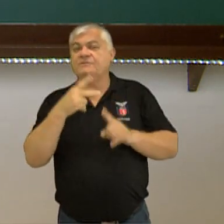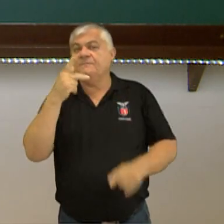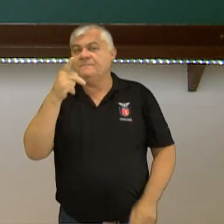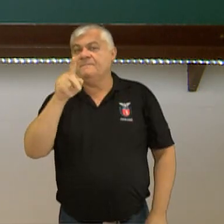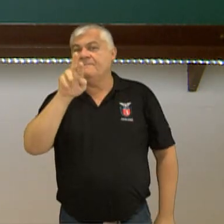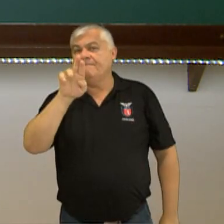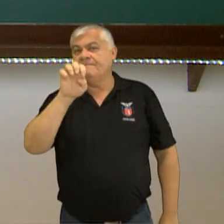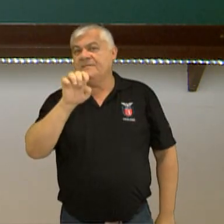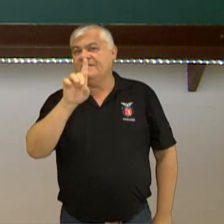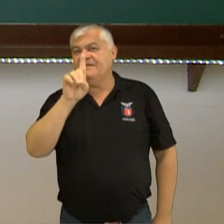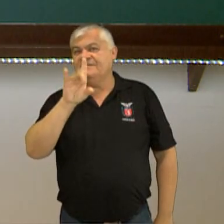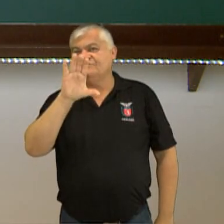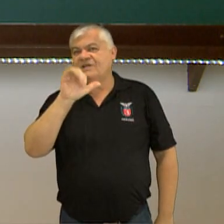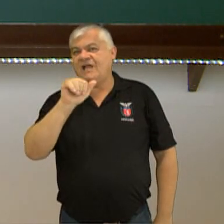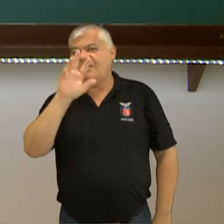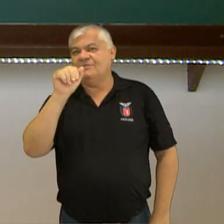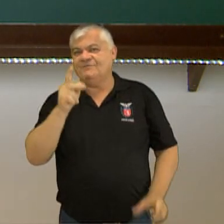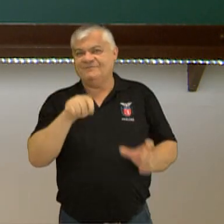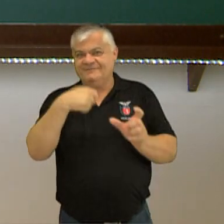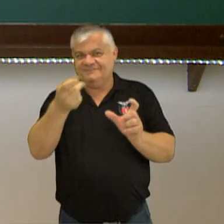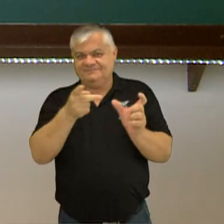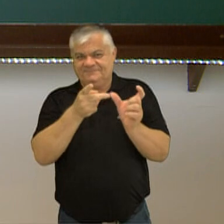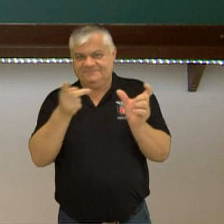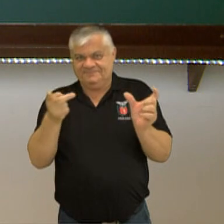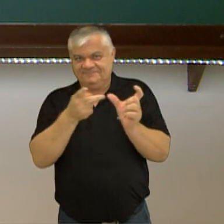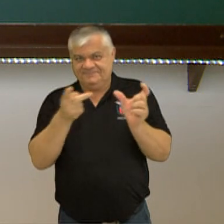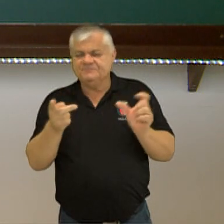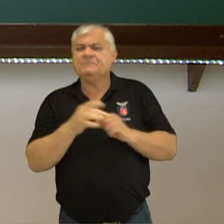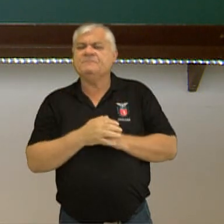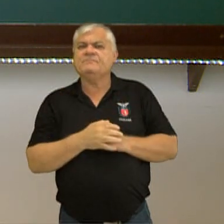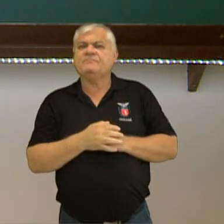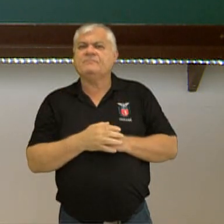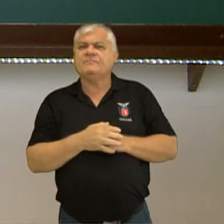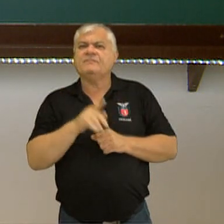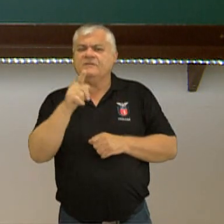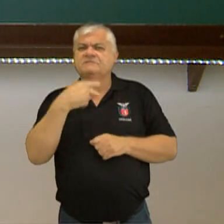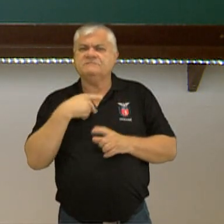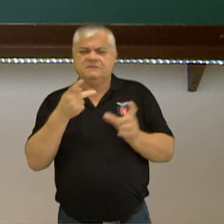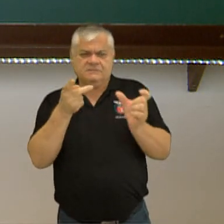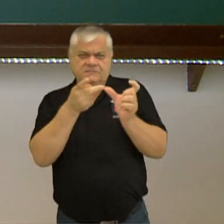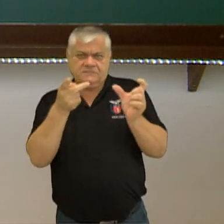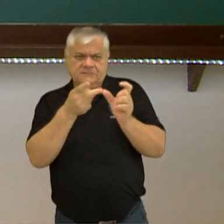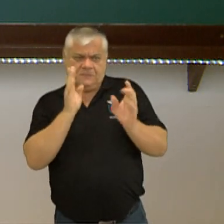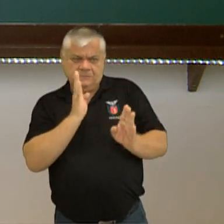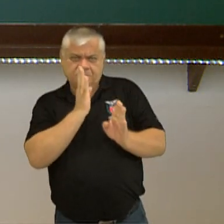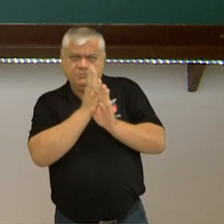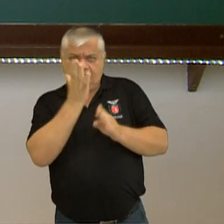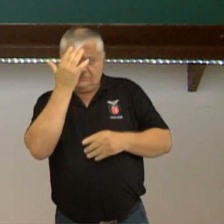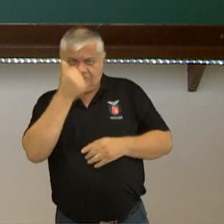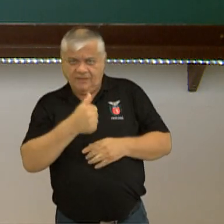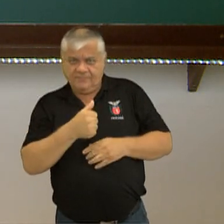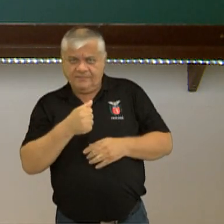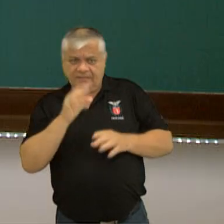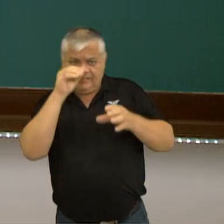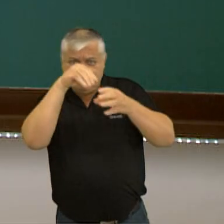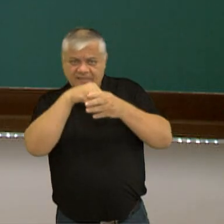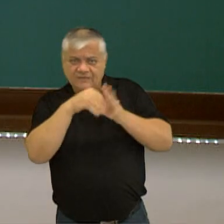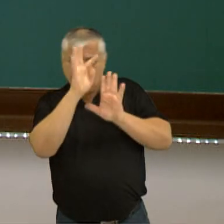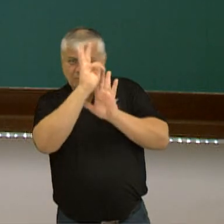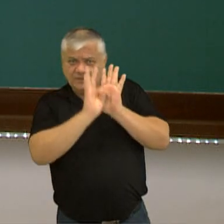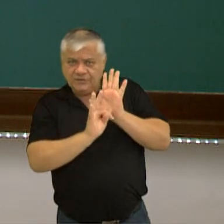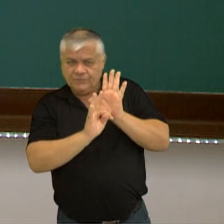lá? Então gente, você sabe realmente identificar o predicado em uma oração? Será?